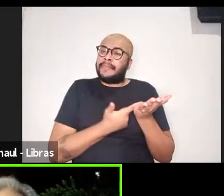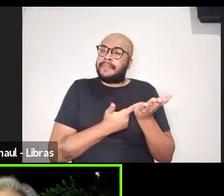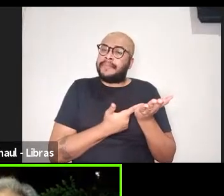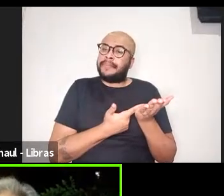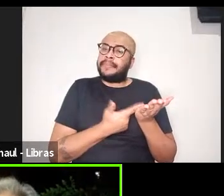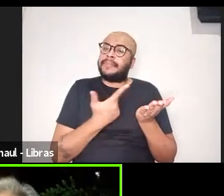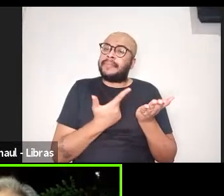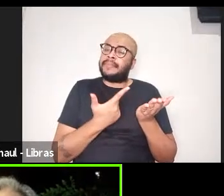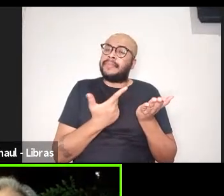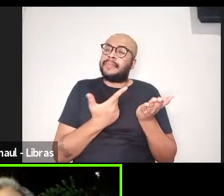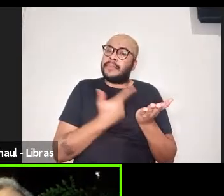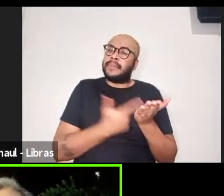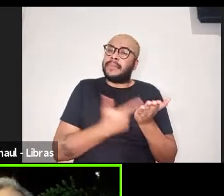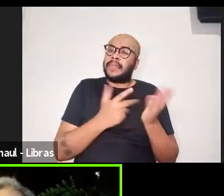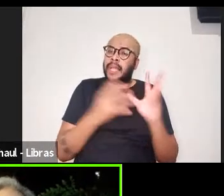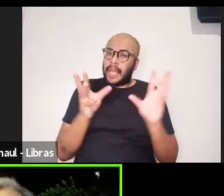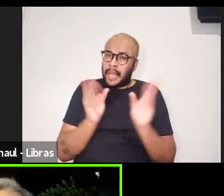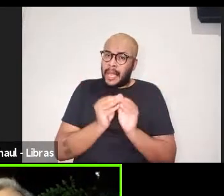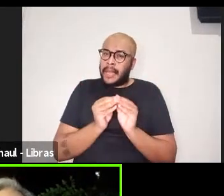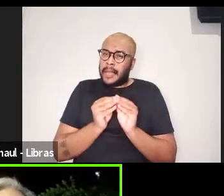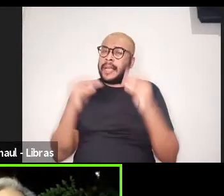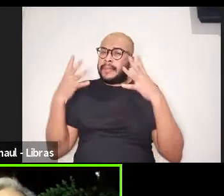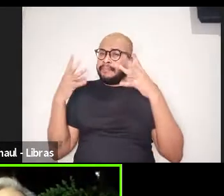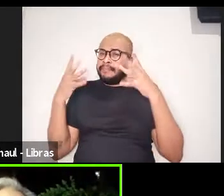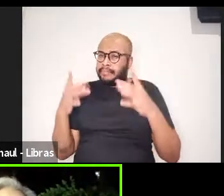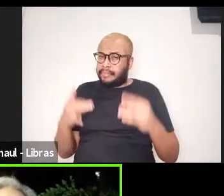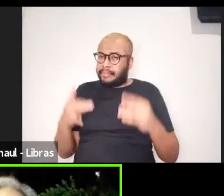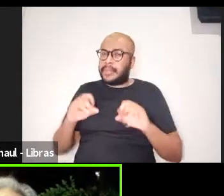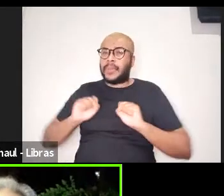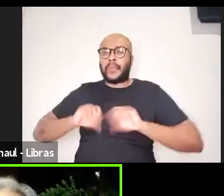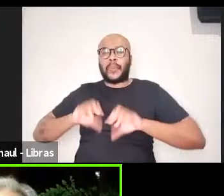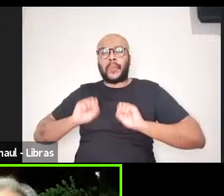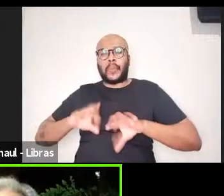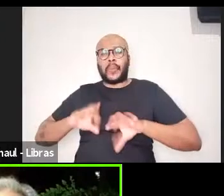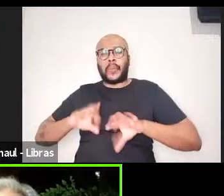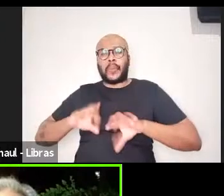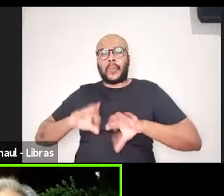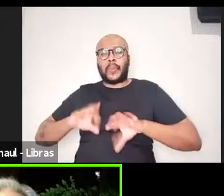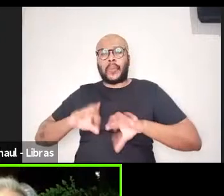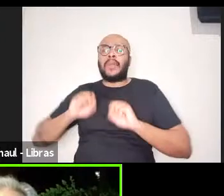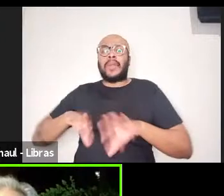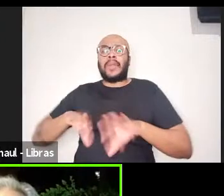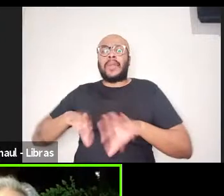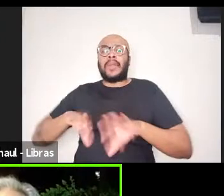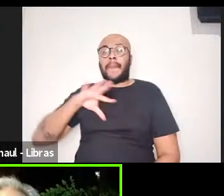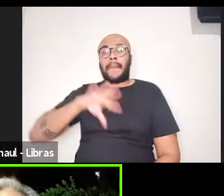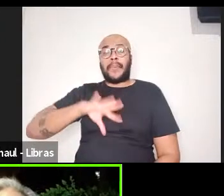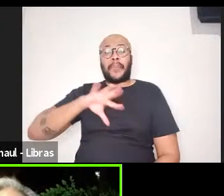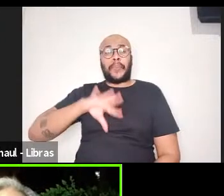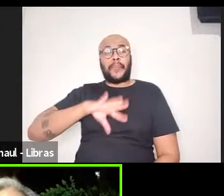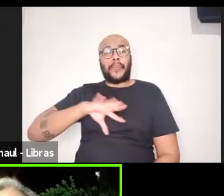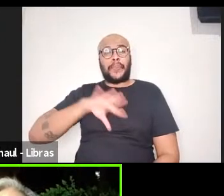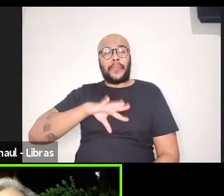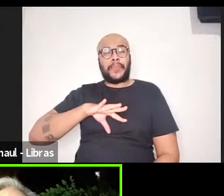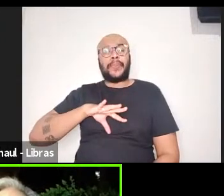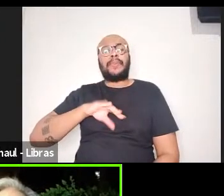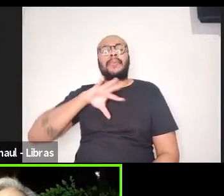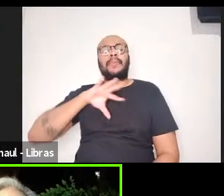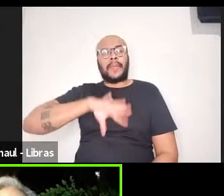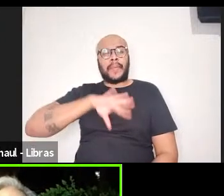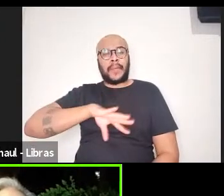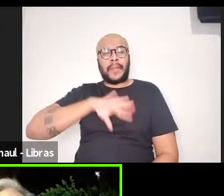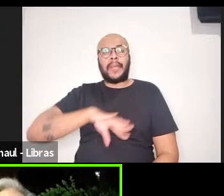resenhas educativas, a Education Review em língua portuguesa, coloca à